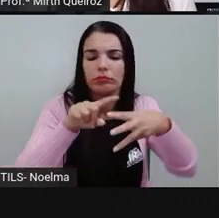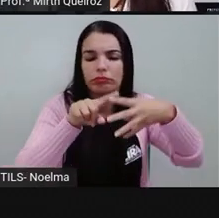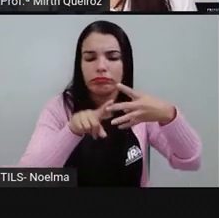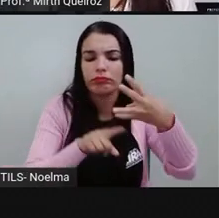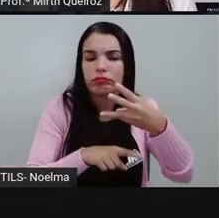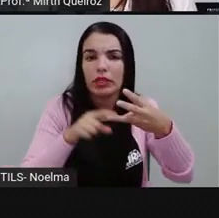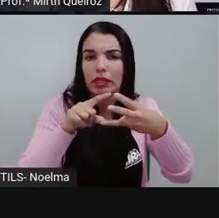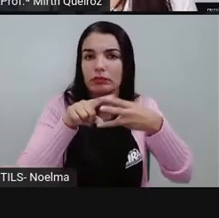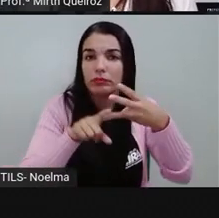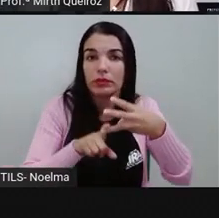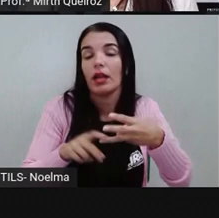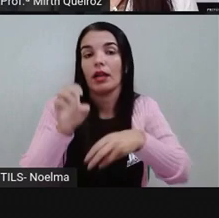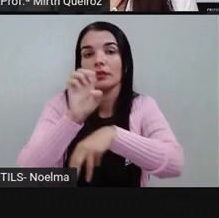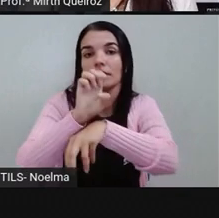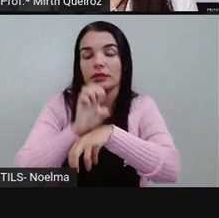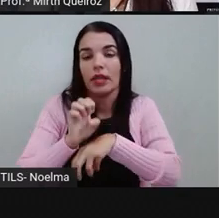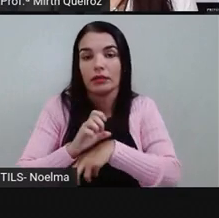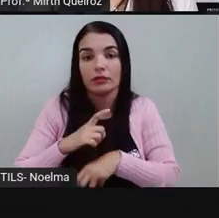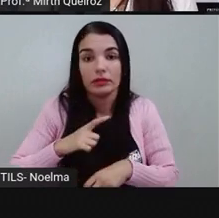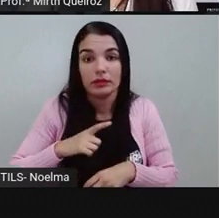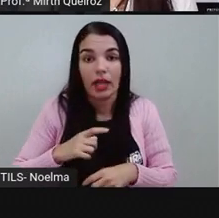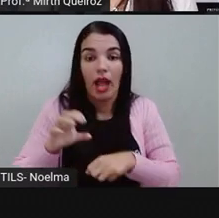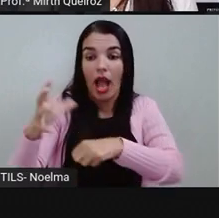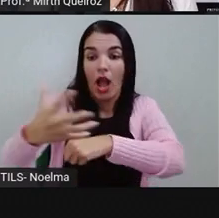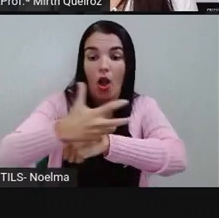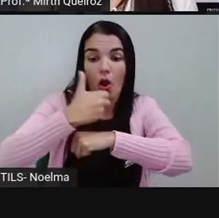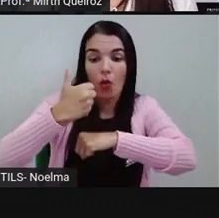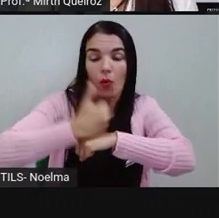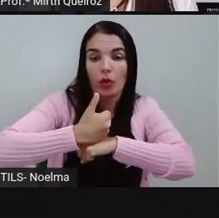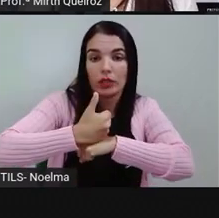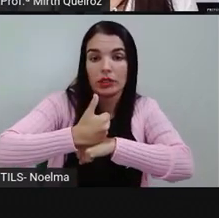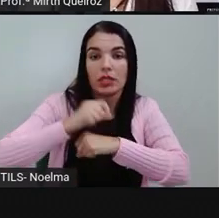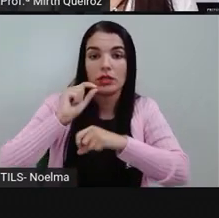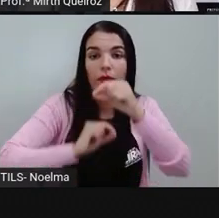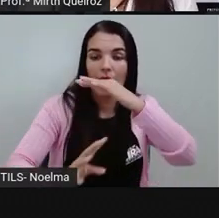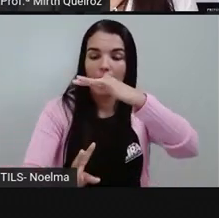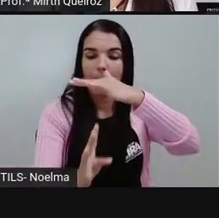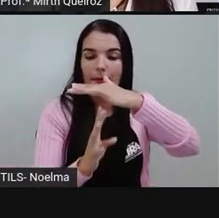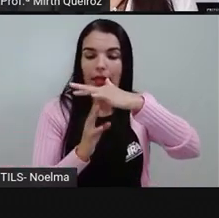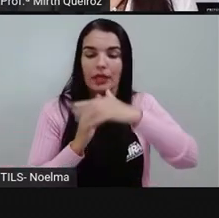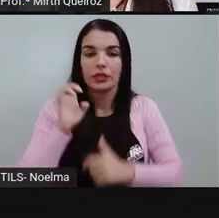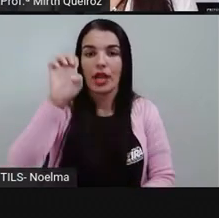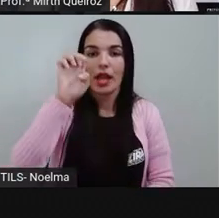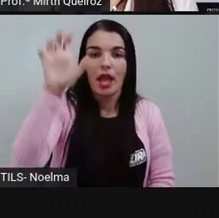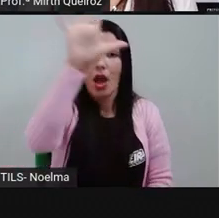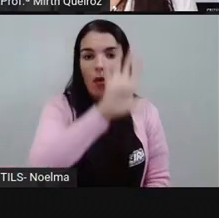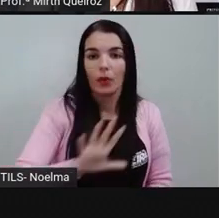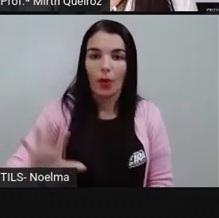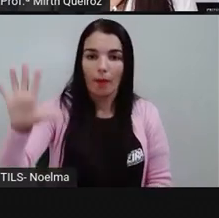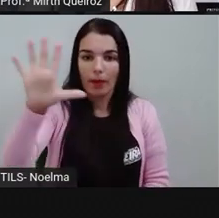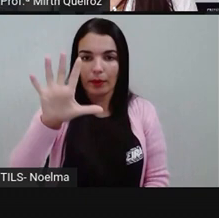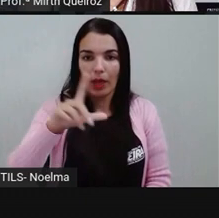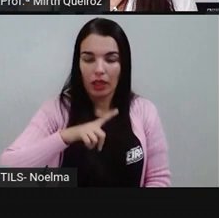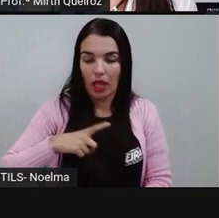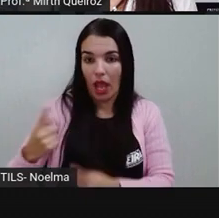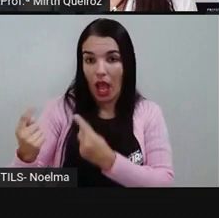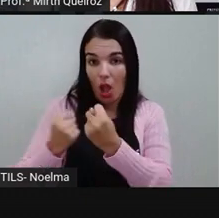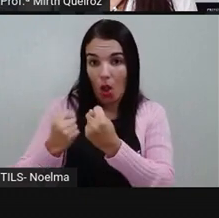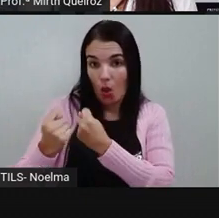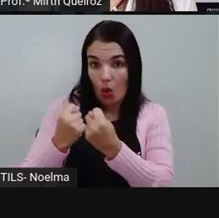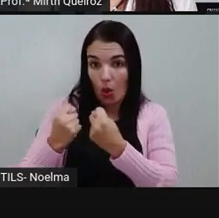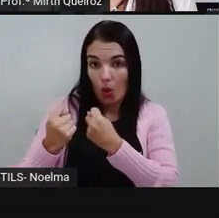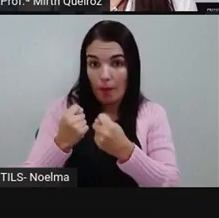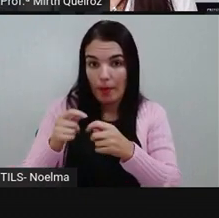Santa Catarina e Paraná. Houve essa colonização por esses imigrantes europeus. A economia que vai ser